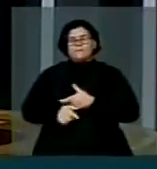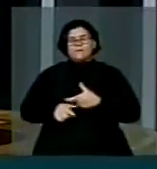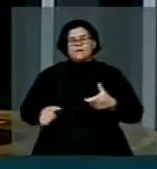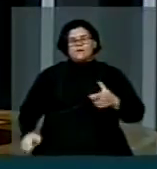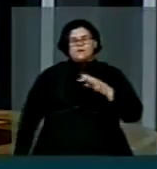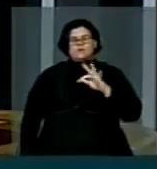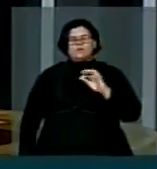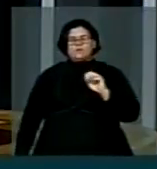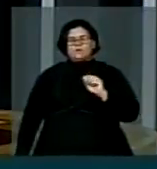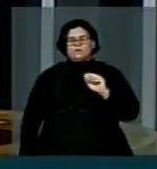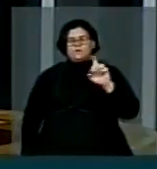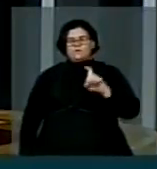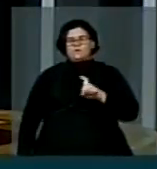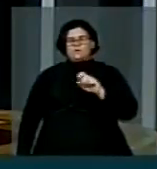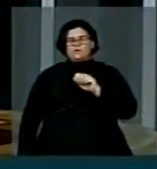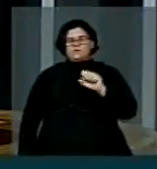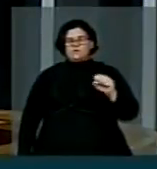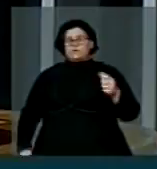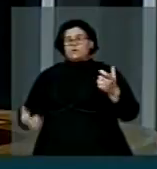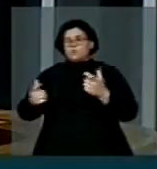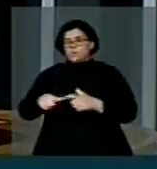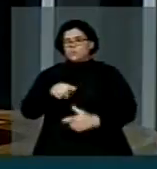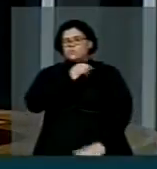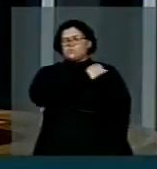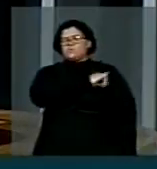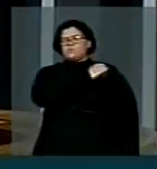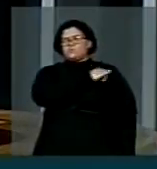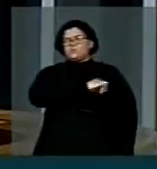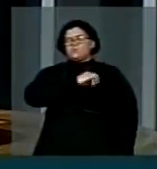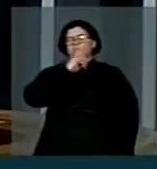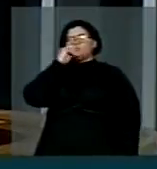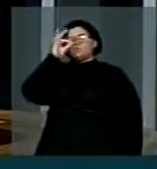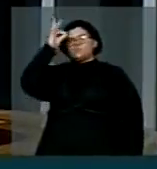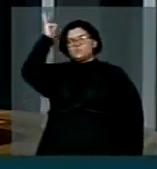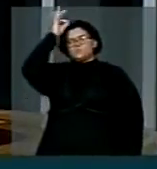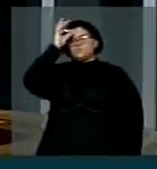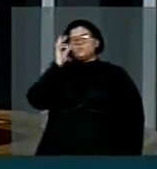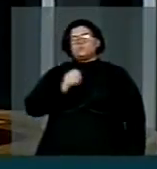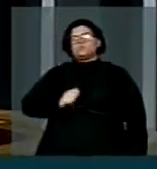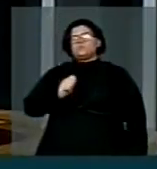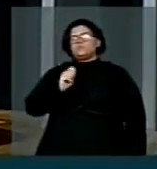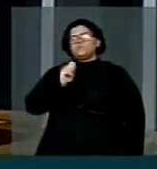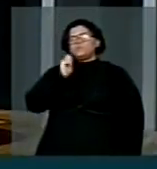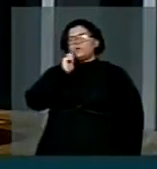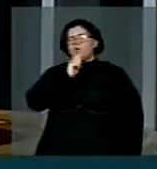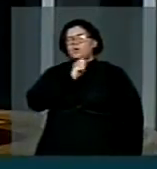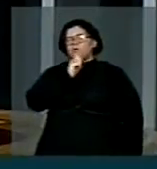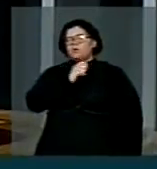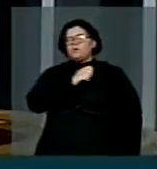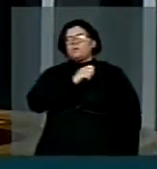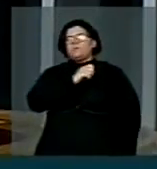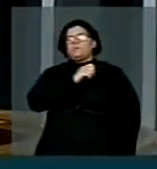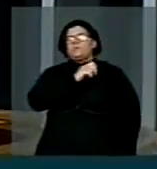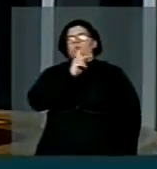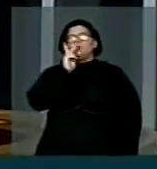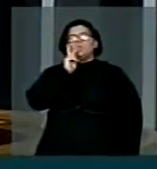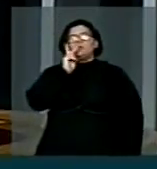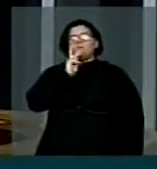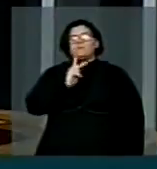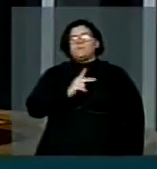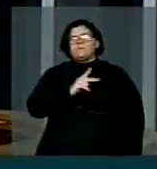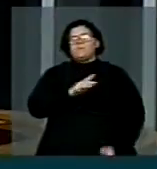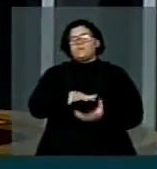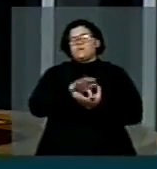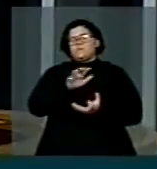taxas são Rio de Janeiro, Espírito Santo, Alagoas, Paraíba e Pernambuco. São